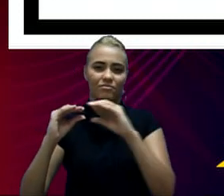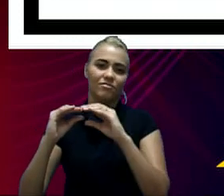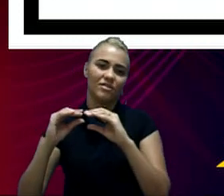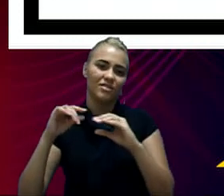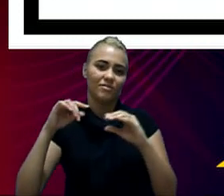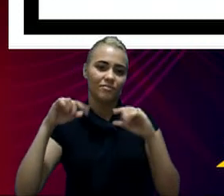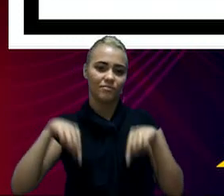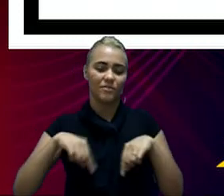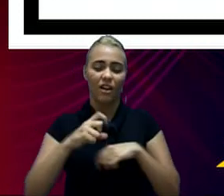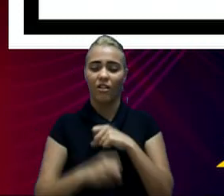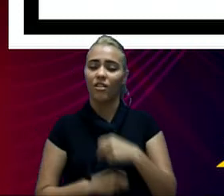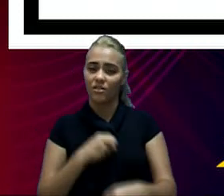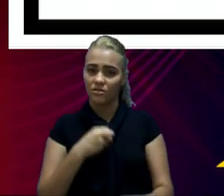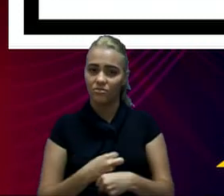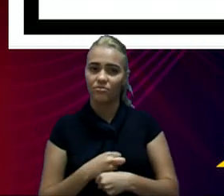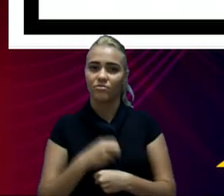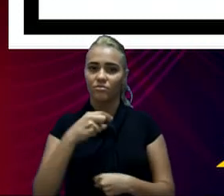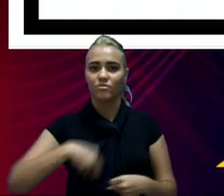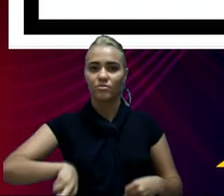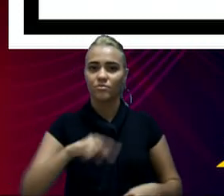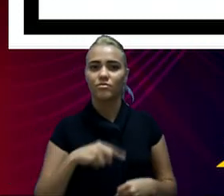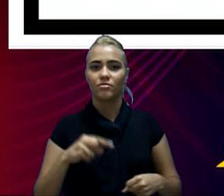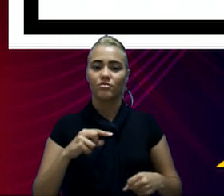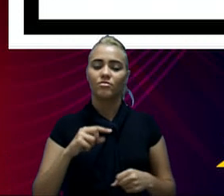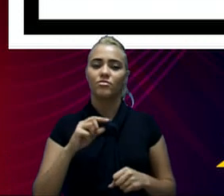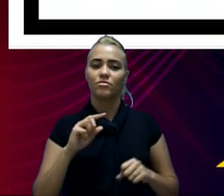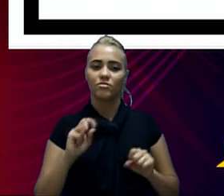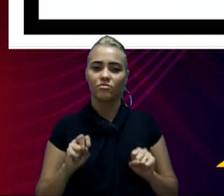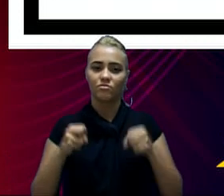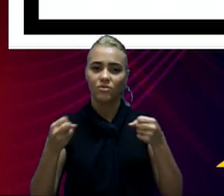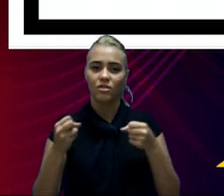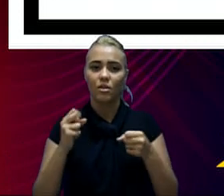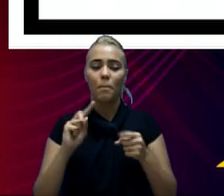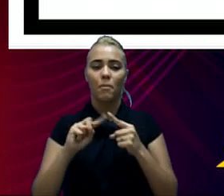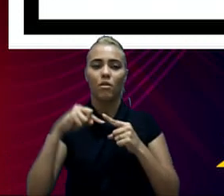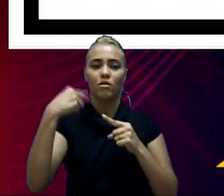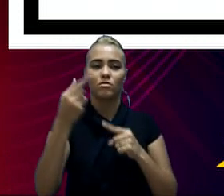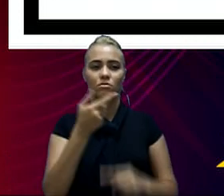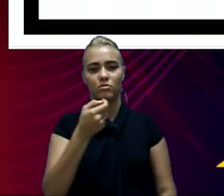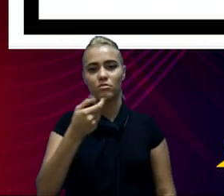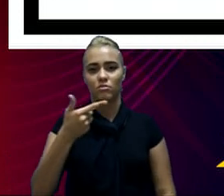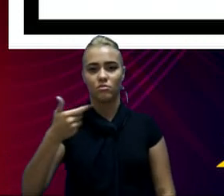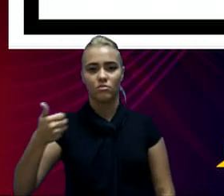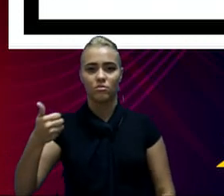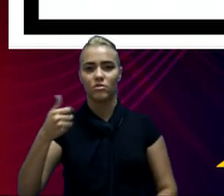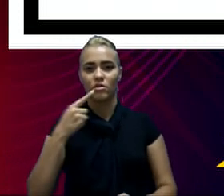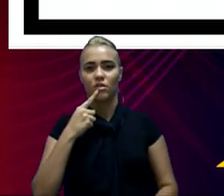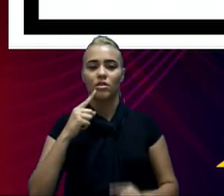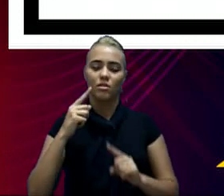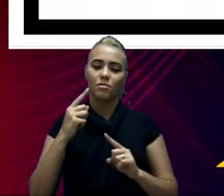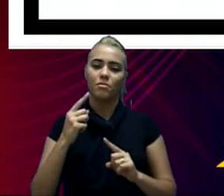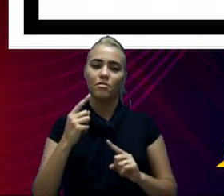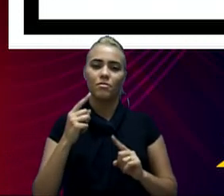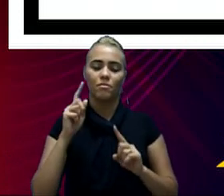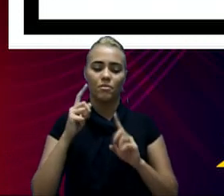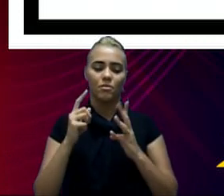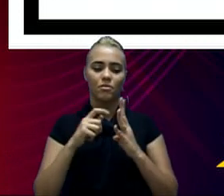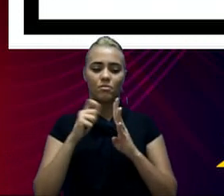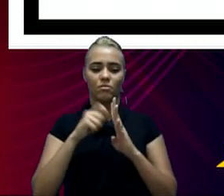ano, posso garantir a vocês, e essa demonstração virá no próximo relatório referente ao primeiro quadrimestre de 2021.